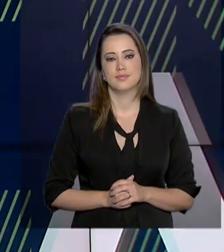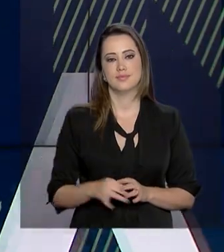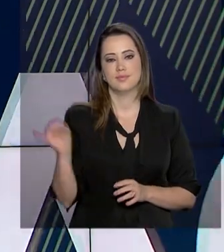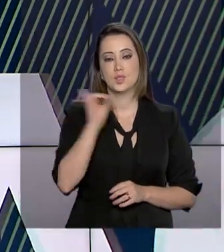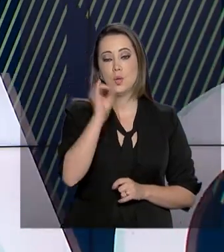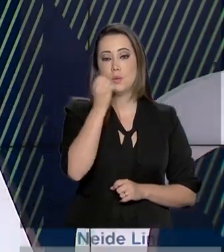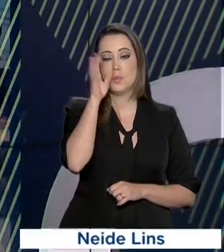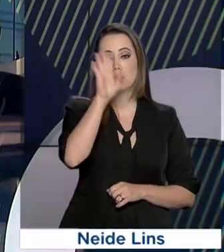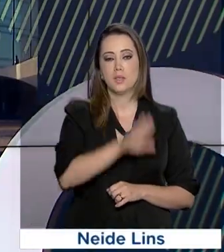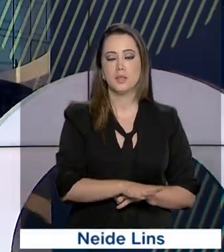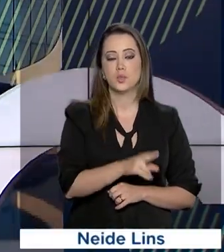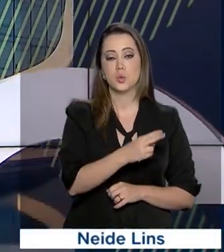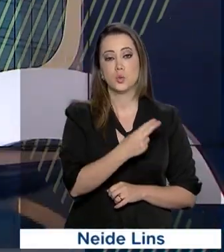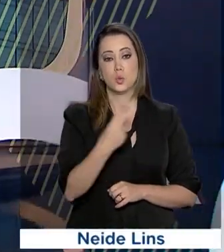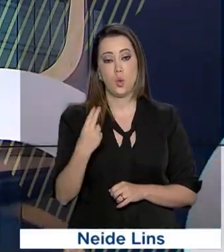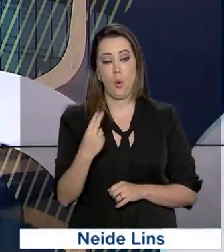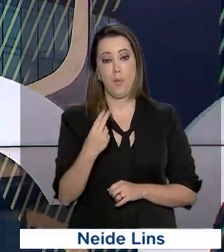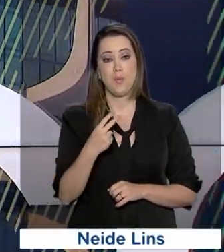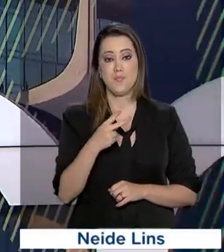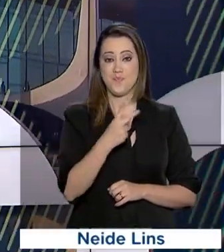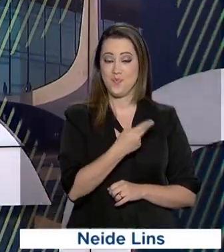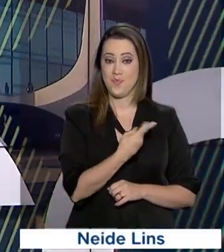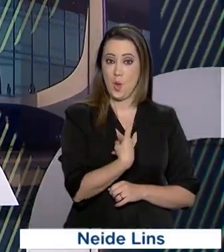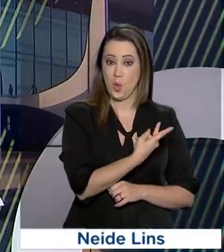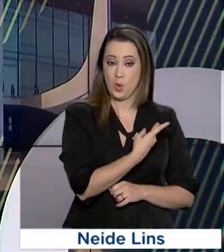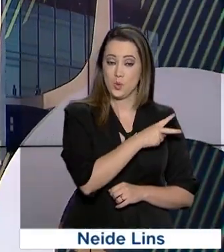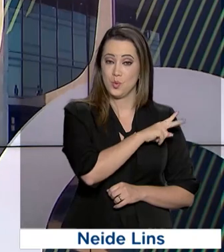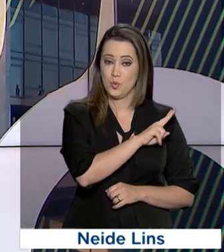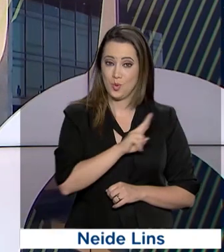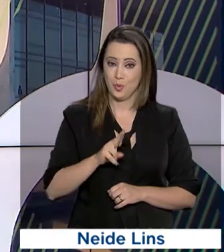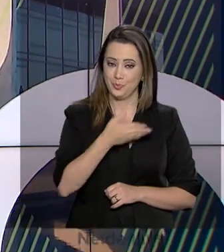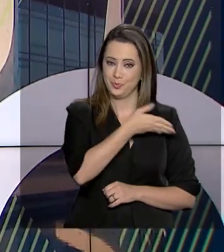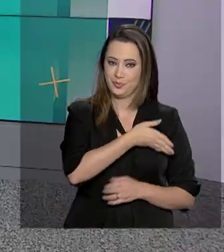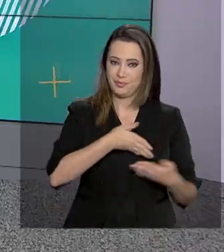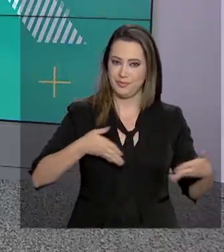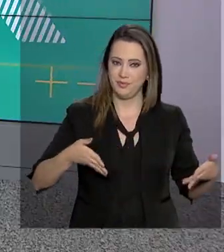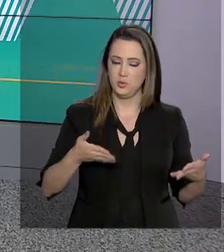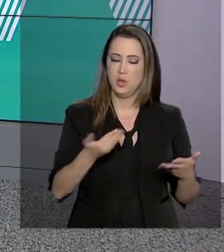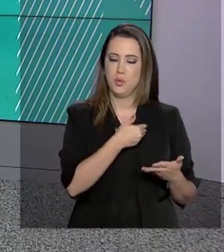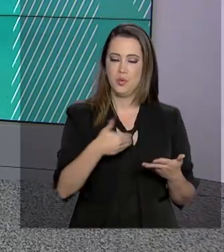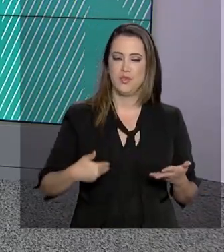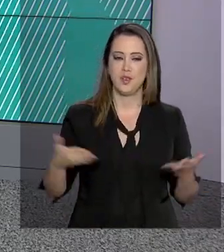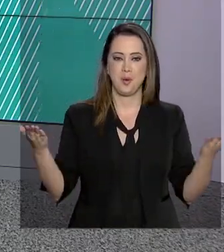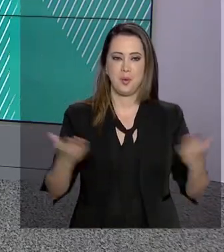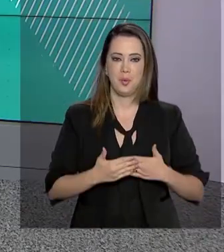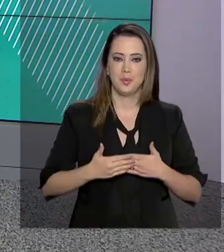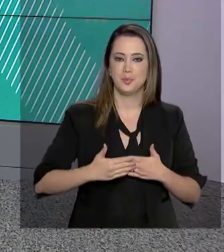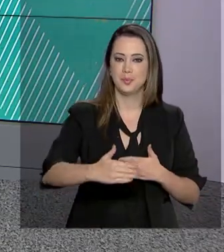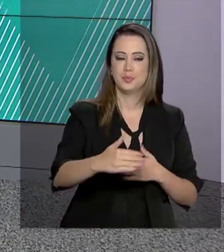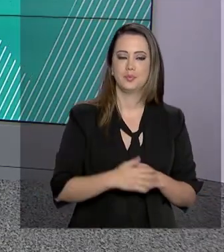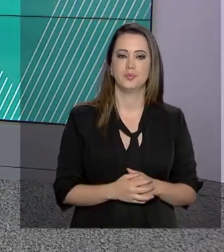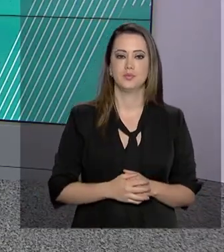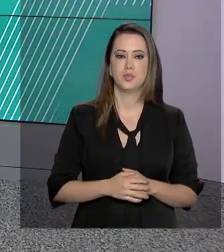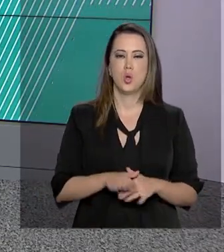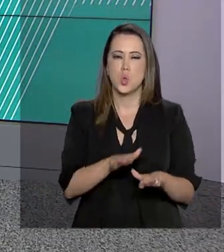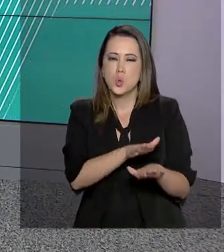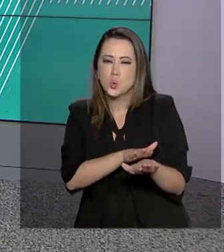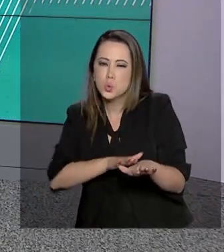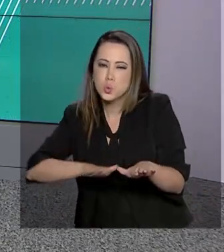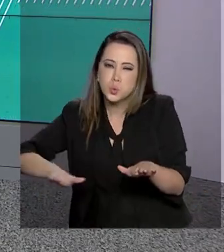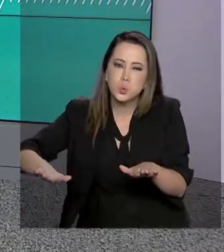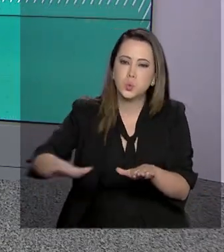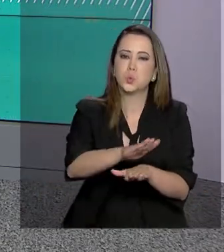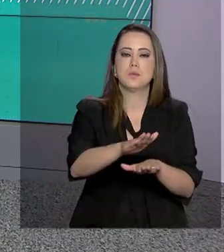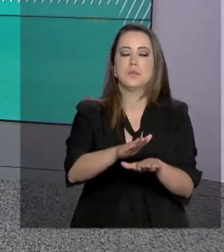Olá, boa tarde. Eu sou Roberto Camargo e está no ar o Governo Agora. A Fórmula 1 do Brasil, no ano que vem,